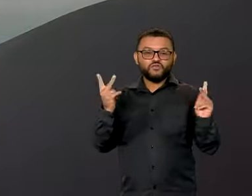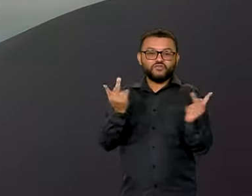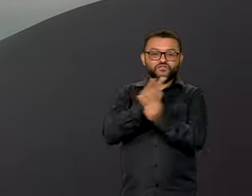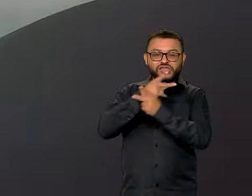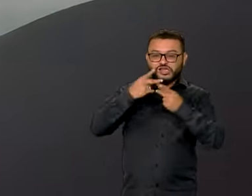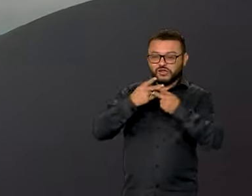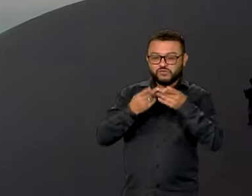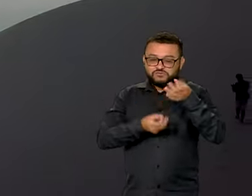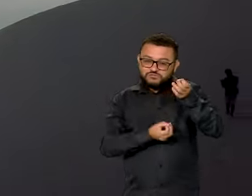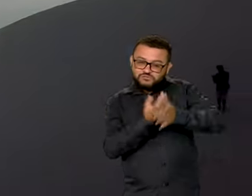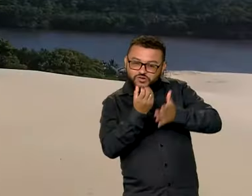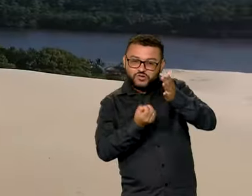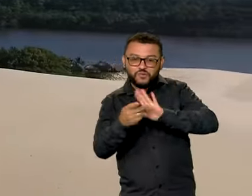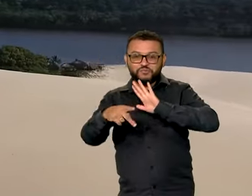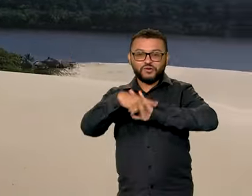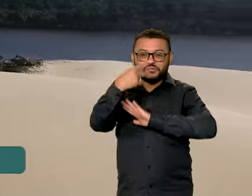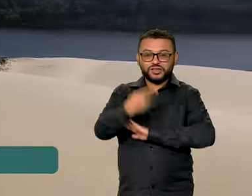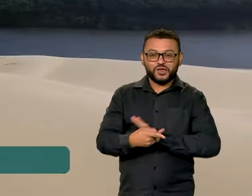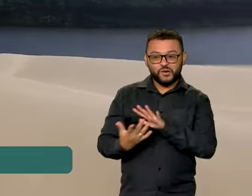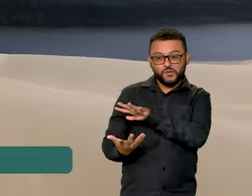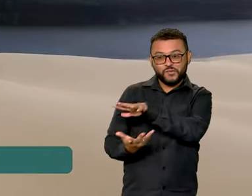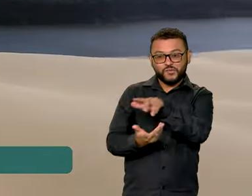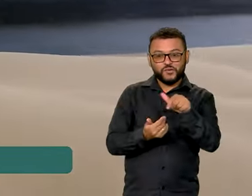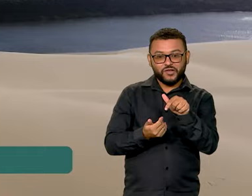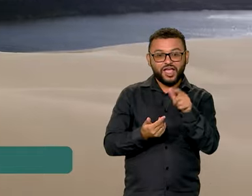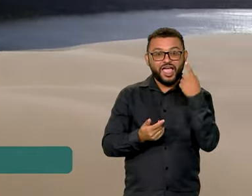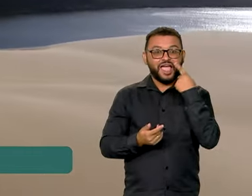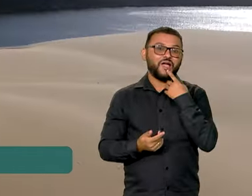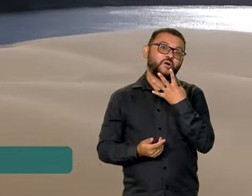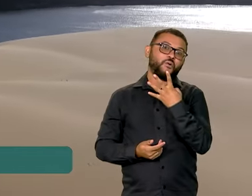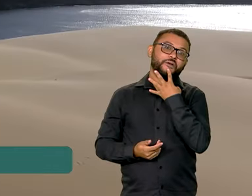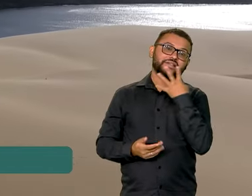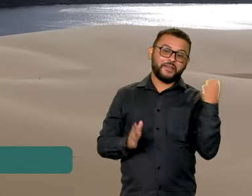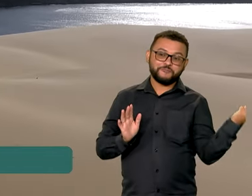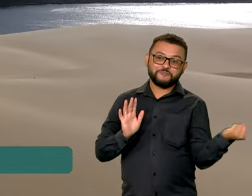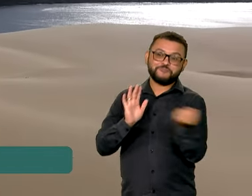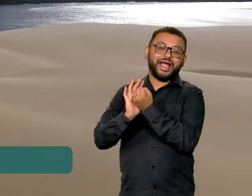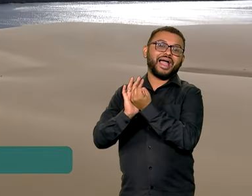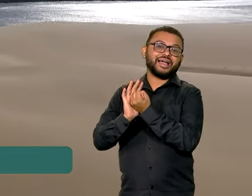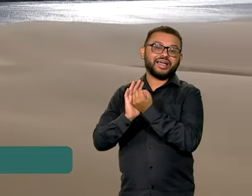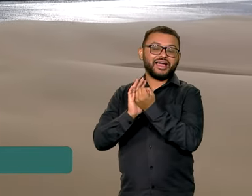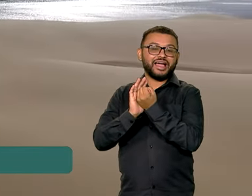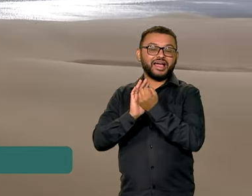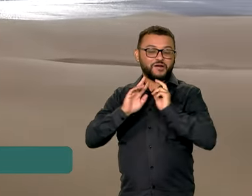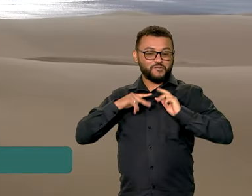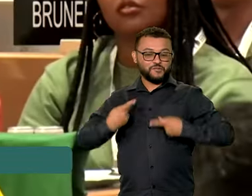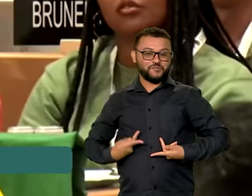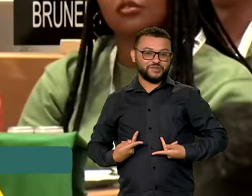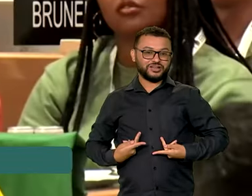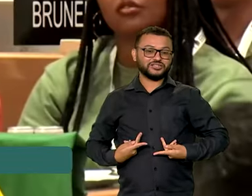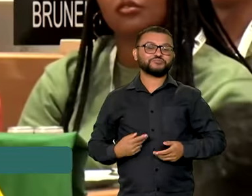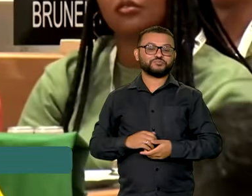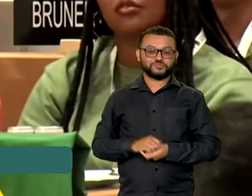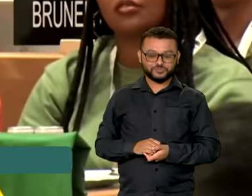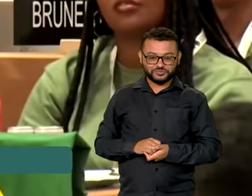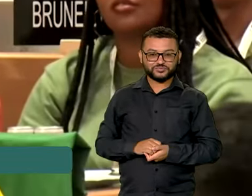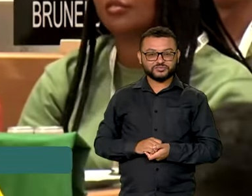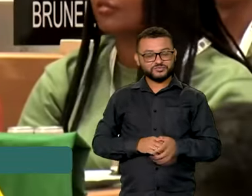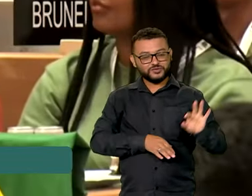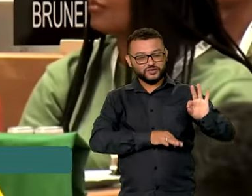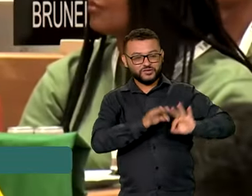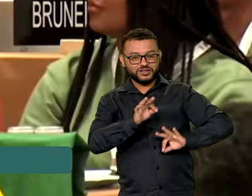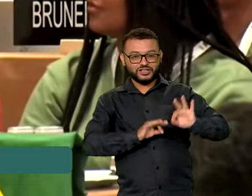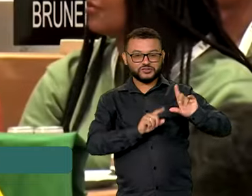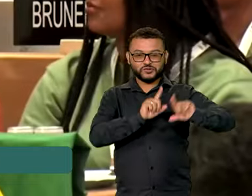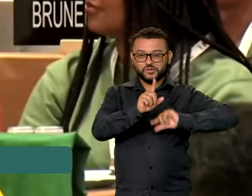e único no mundo, foi o que fez a região ser reconhecida como Patrimônio da Humanidade. O processo de